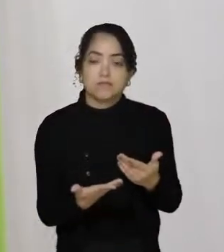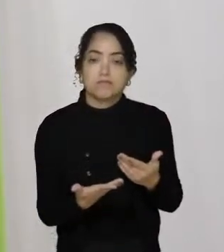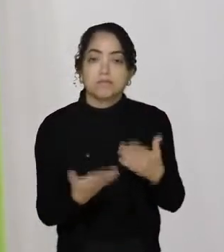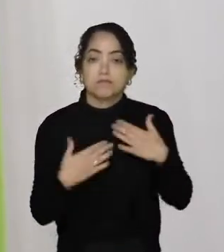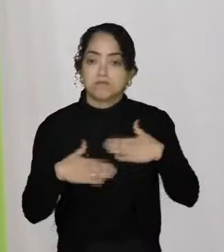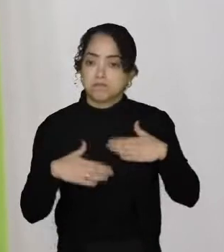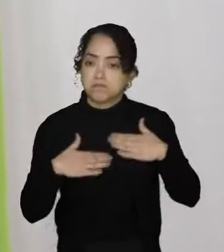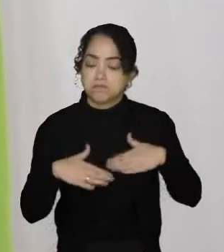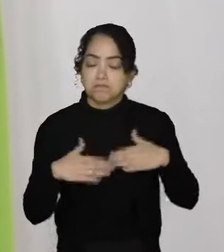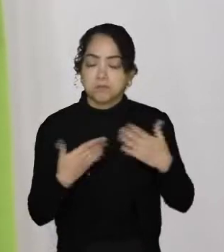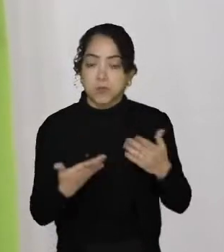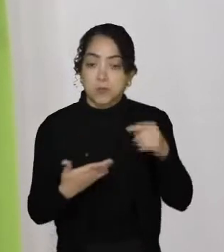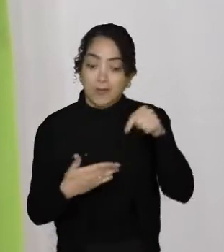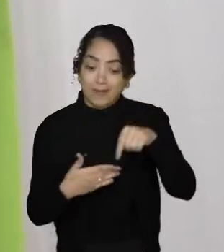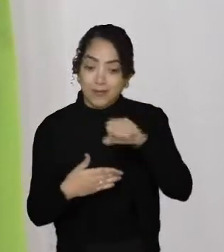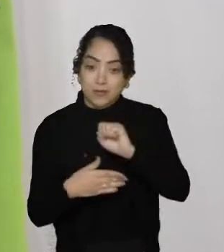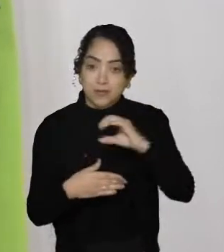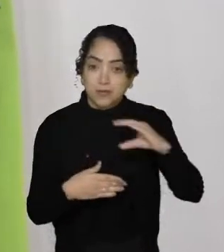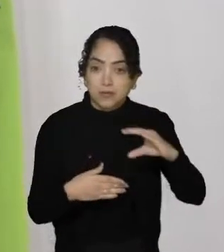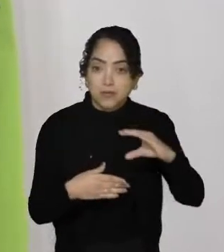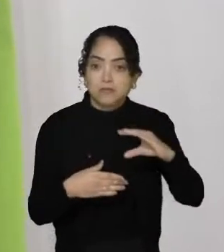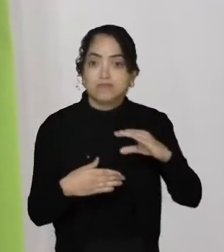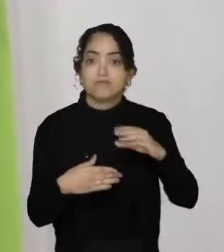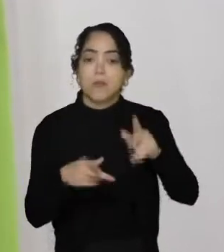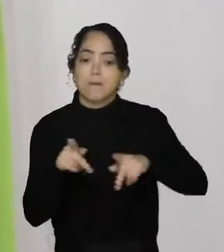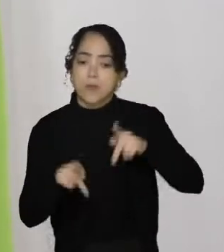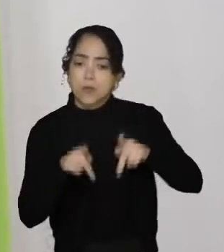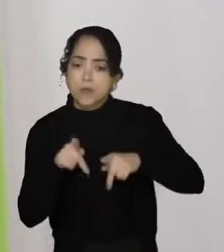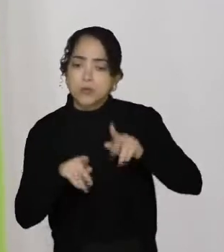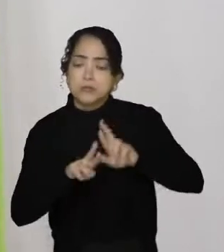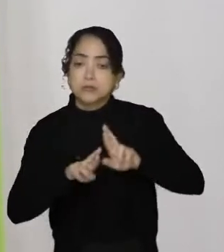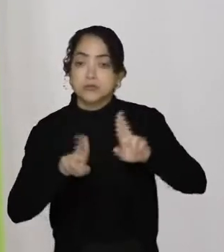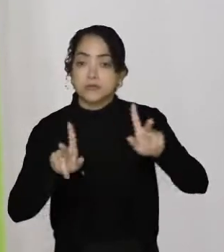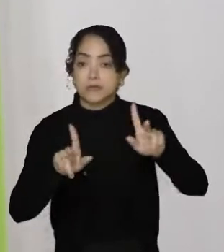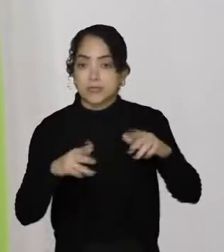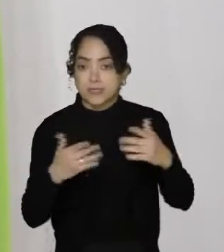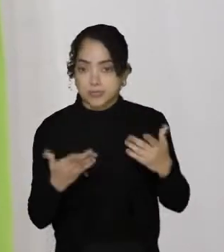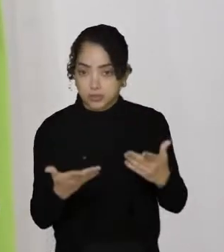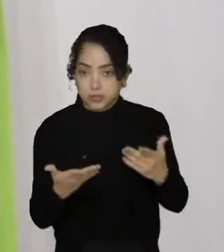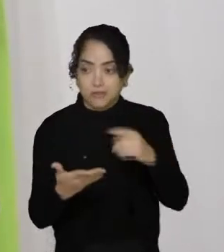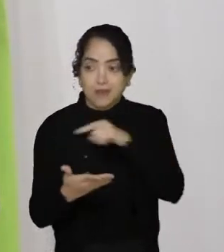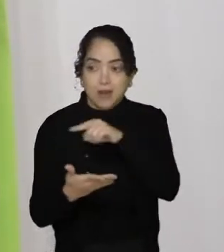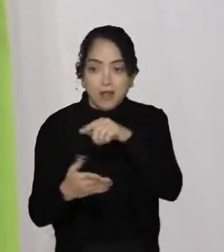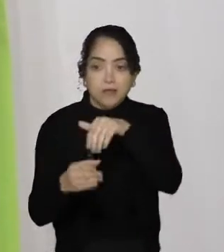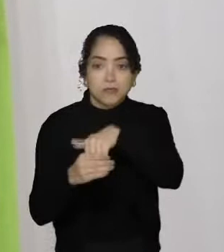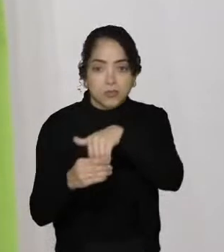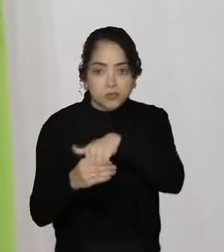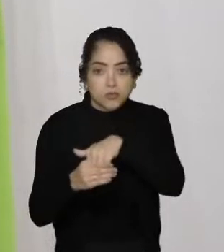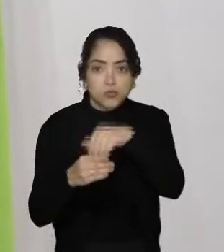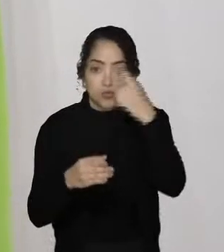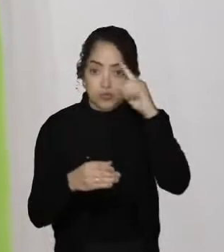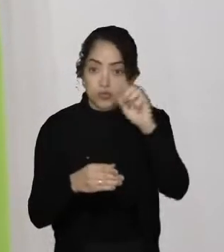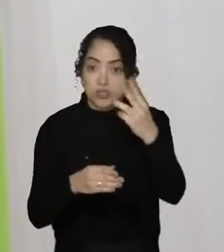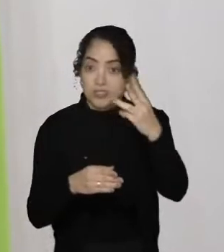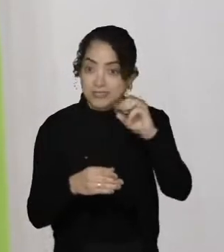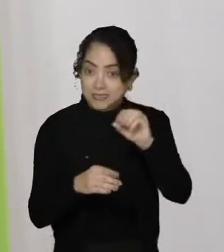aqui em Santa Catarina o povo é diferenciado. E nas urnas, no dia 30,